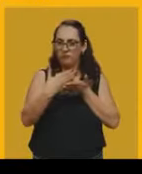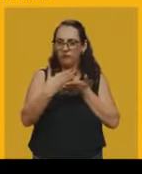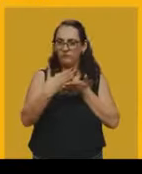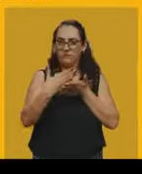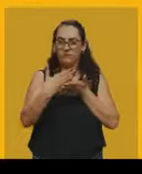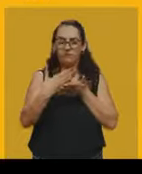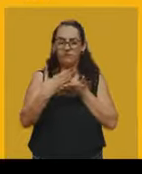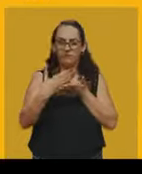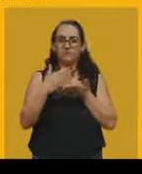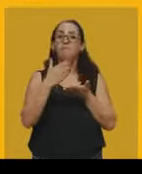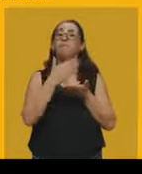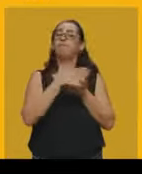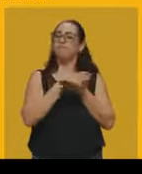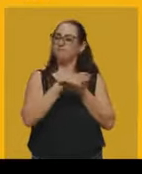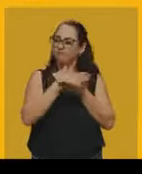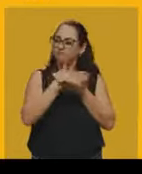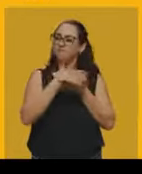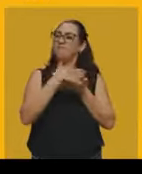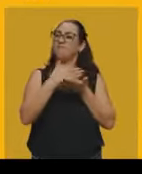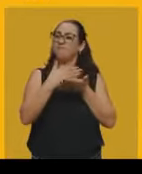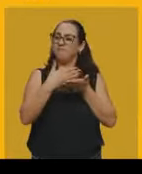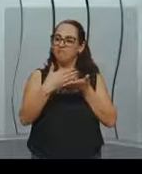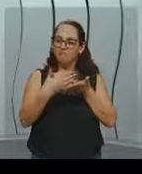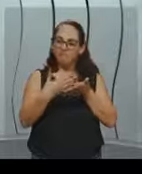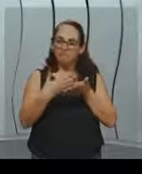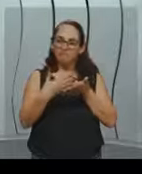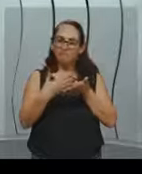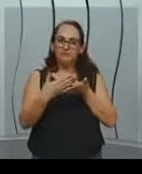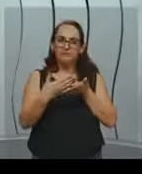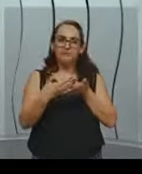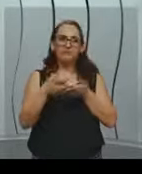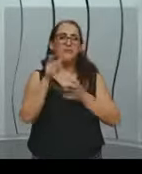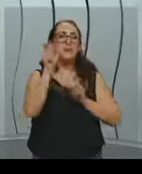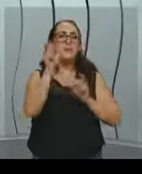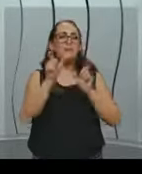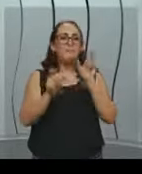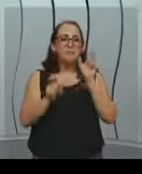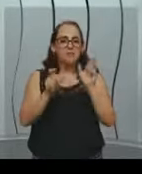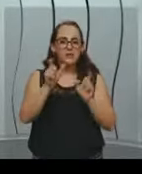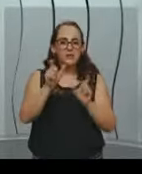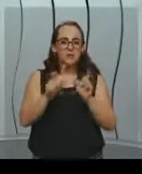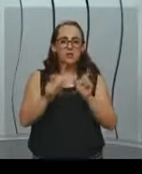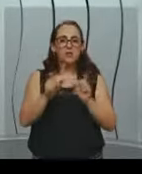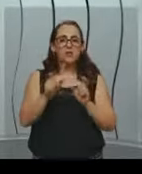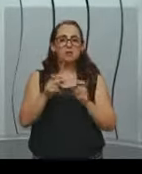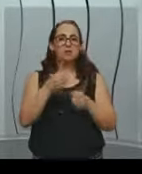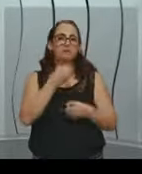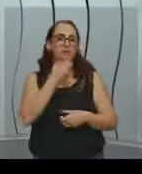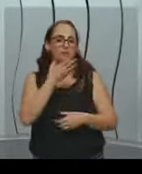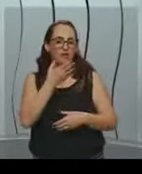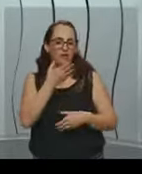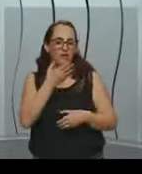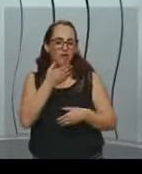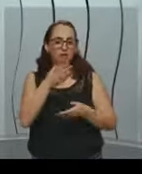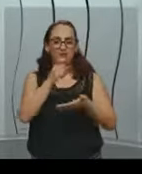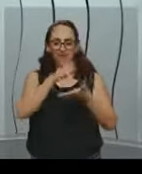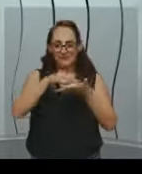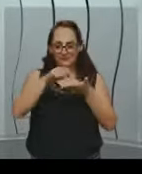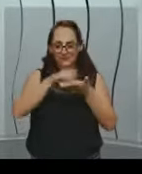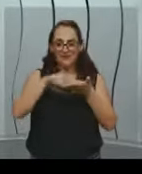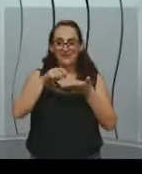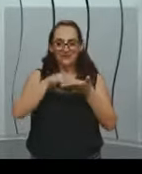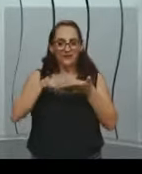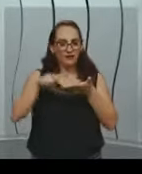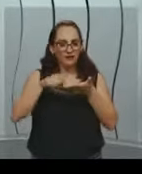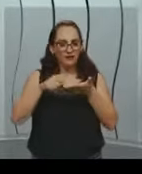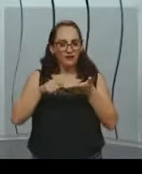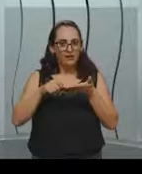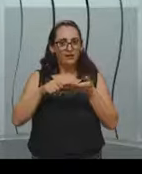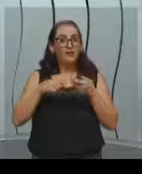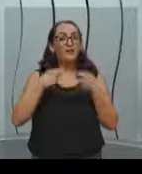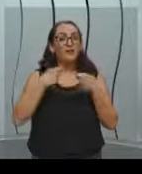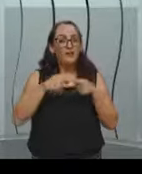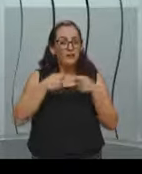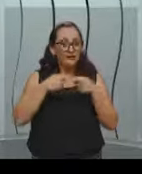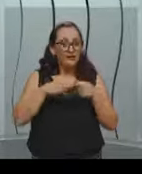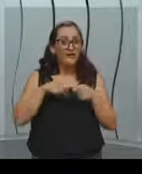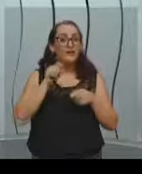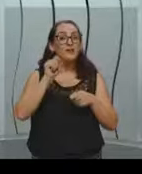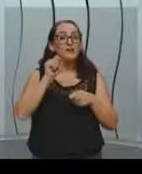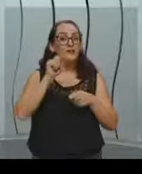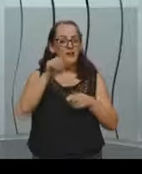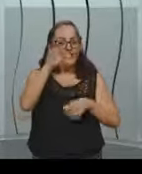ganha dinheiro, tá? Quem é bom aí na escrita, invista. Faça um ótimo roteiro